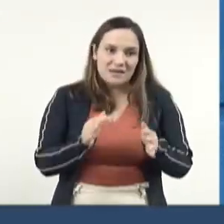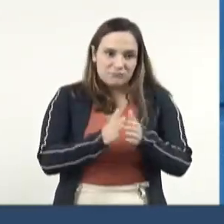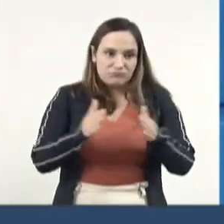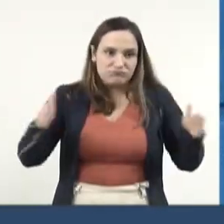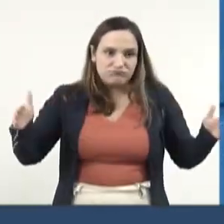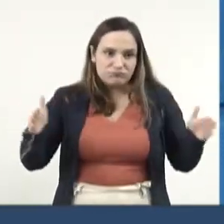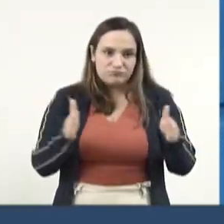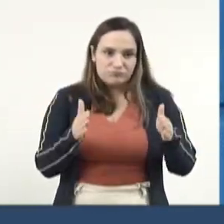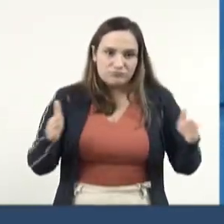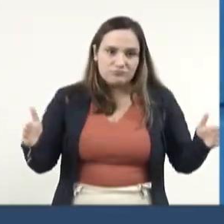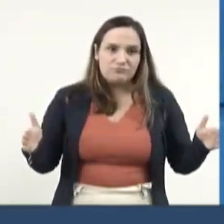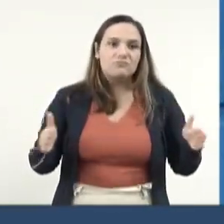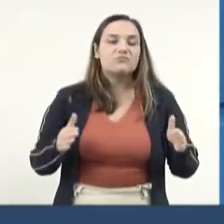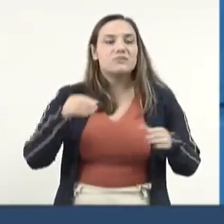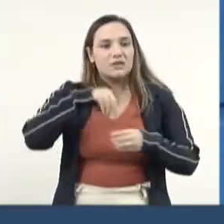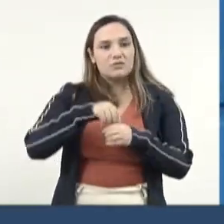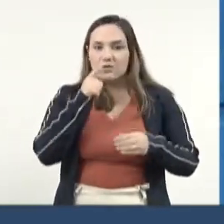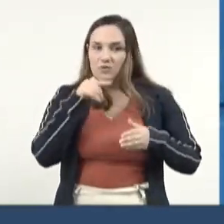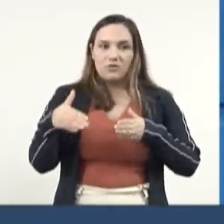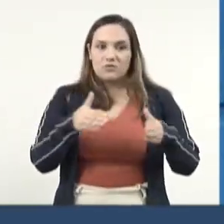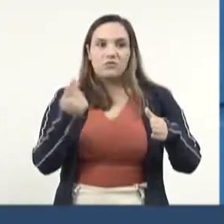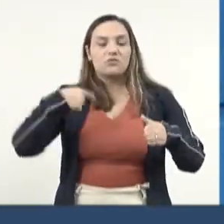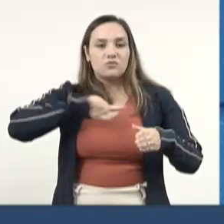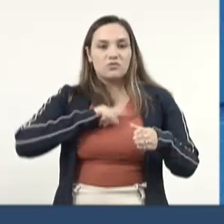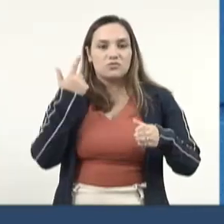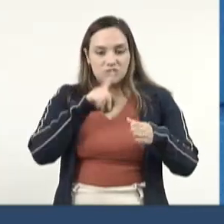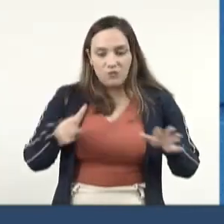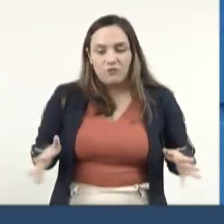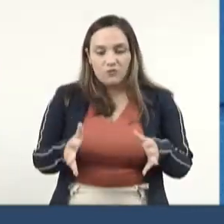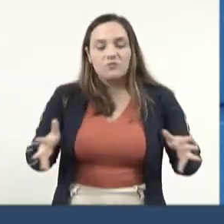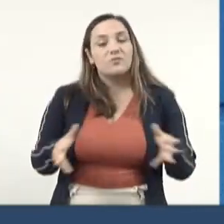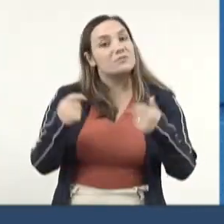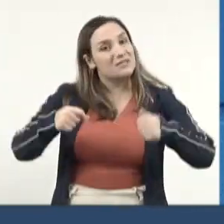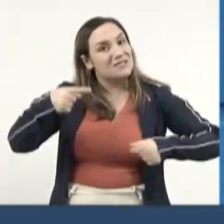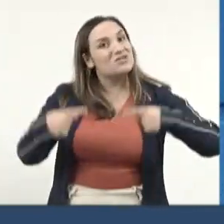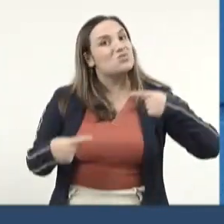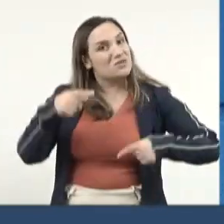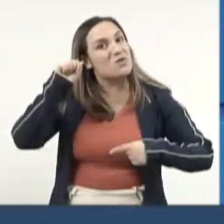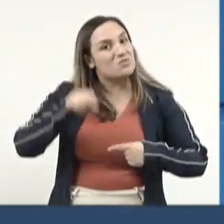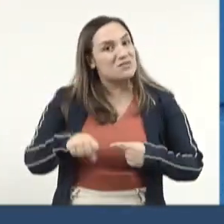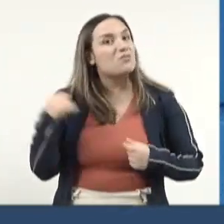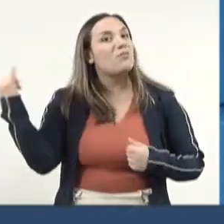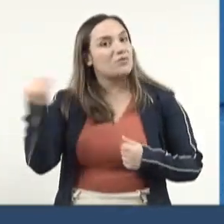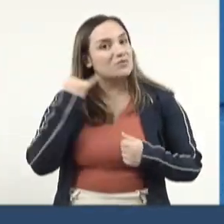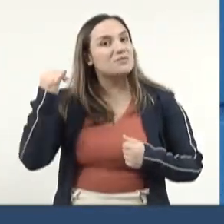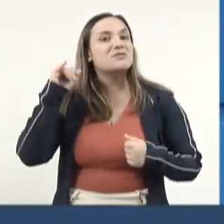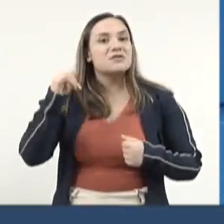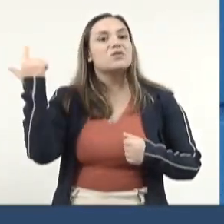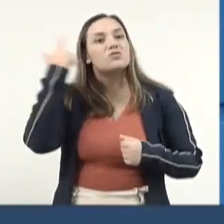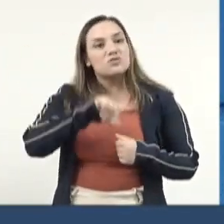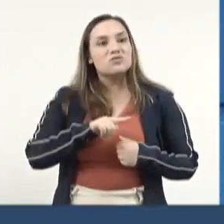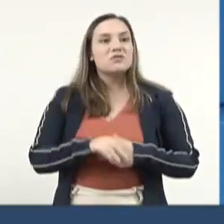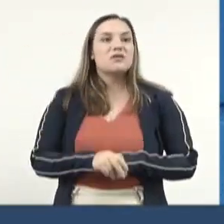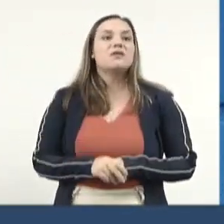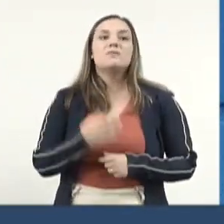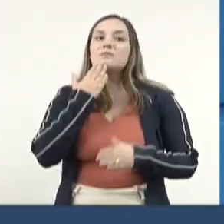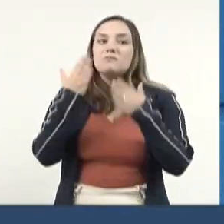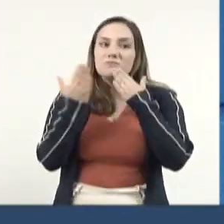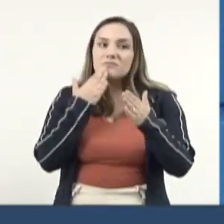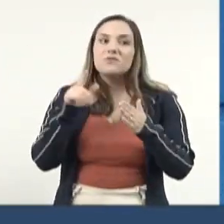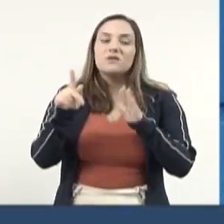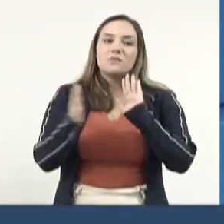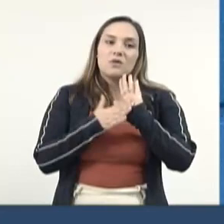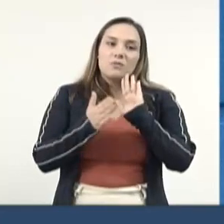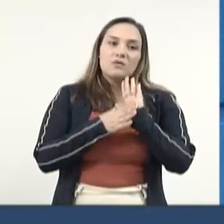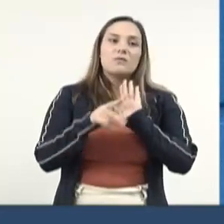nós precisamos ter nos nossos rios para que realmente venha fomentar isso. Então, acho que a discussão é importante e se puder estender, atender a solicitação da SEMEN,